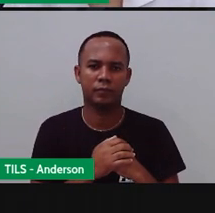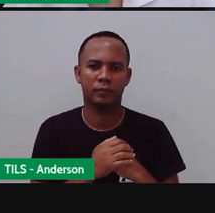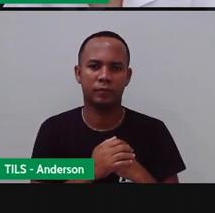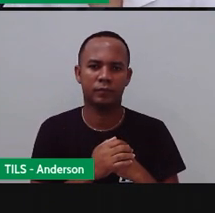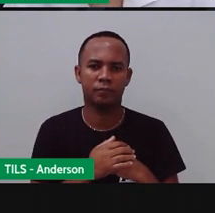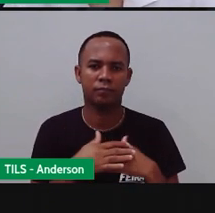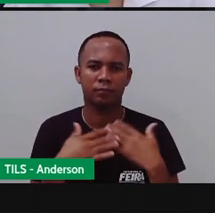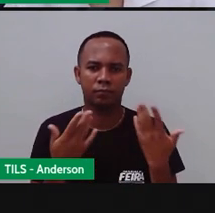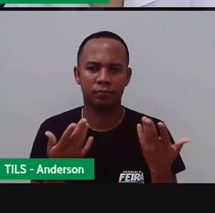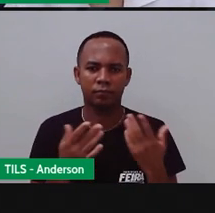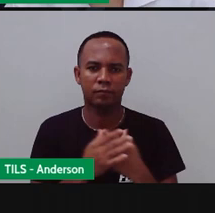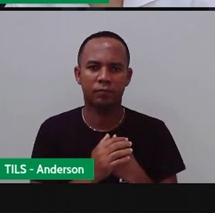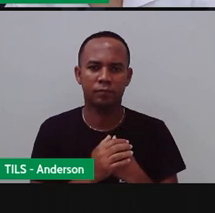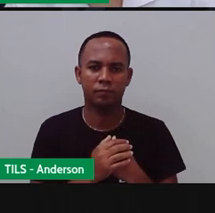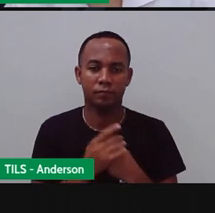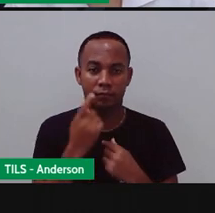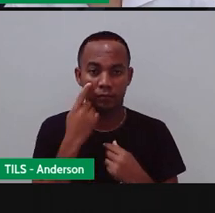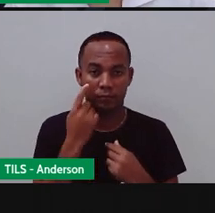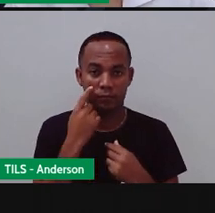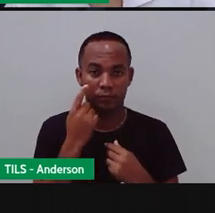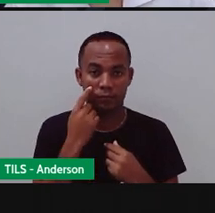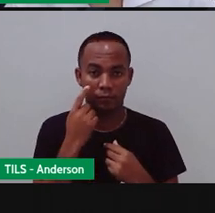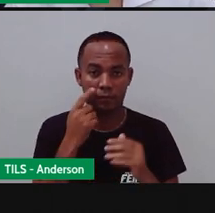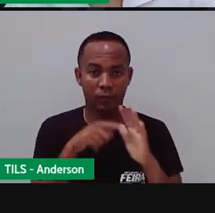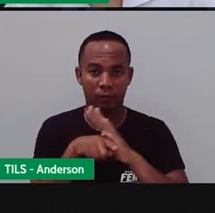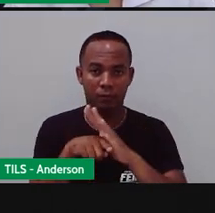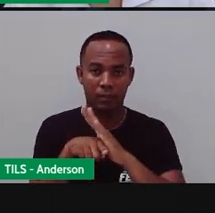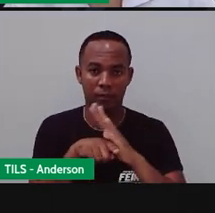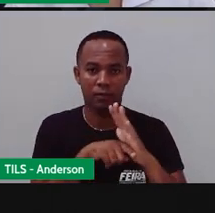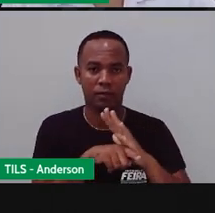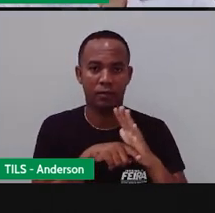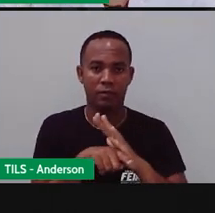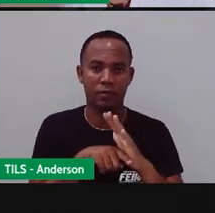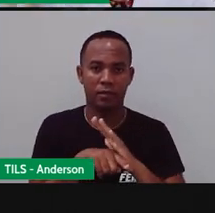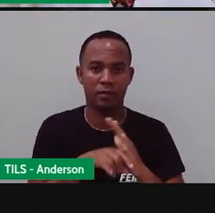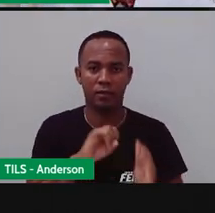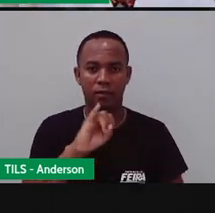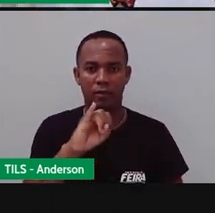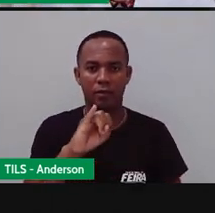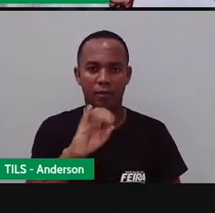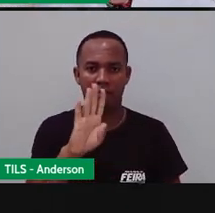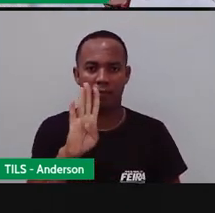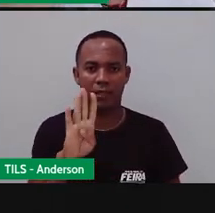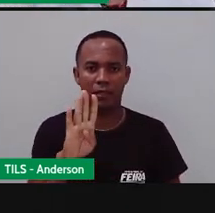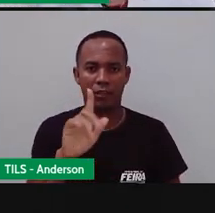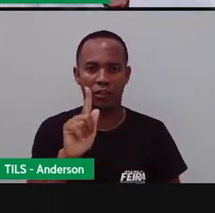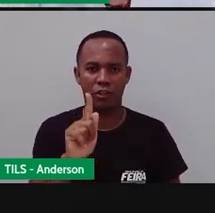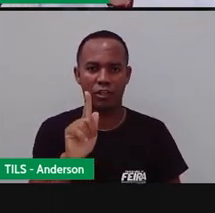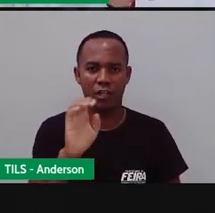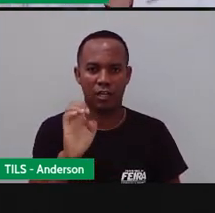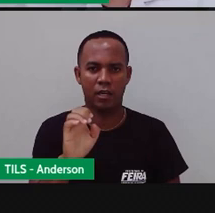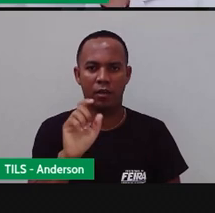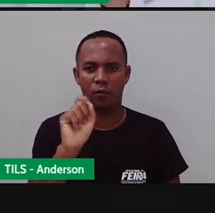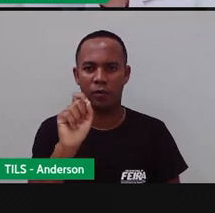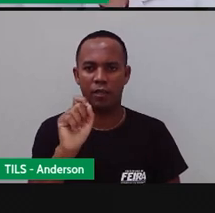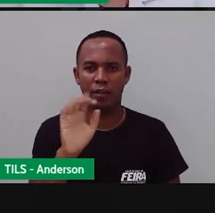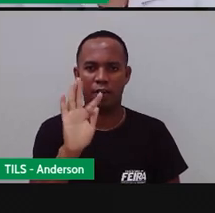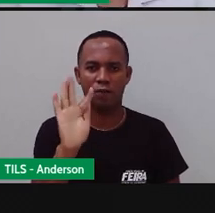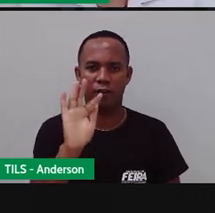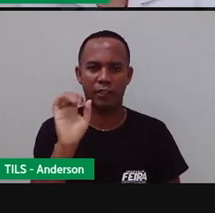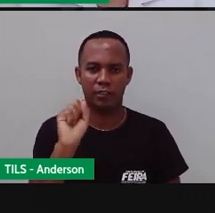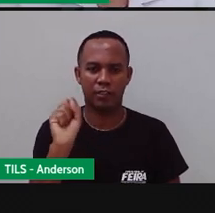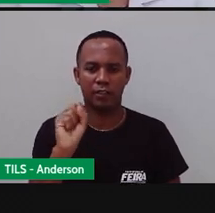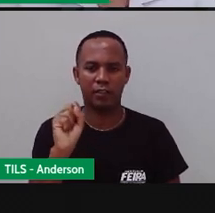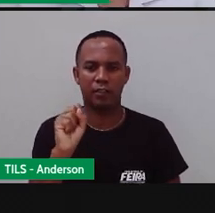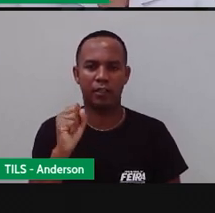De acordo com o Instituto Brasileiro de Geografia e Estatística, mais conhecido como IBGE, Feira foi fundada